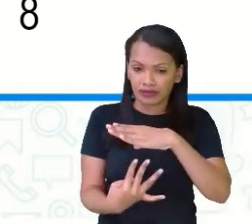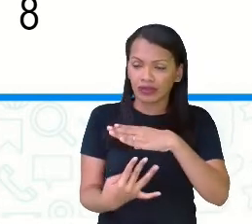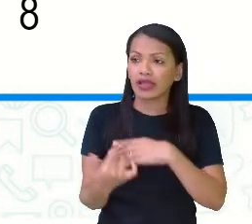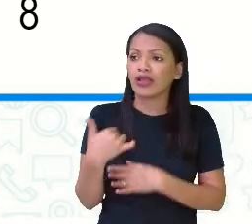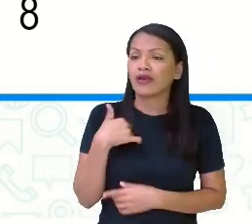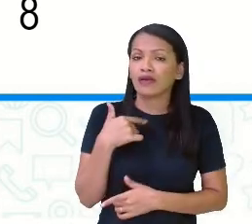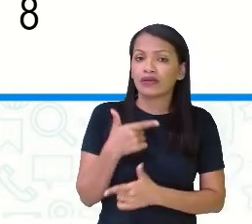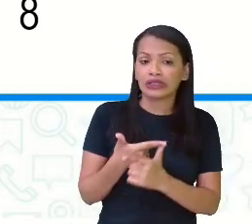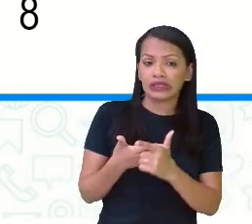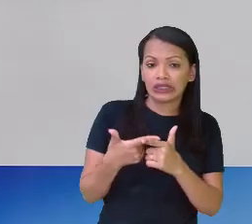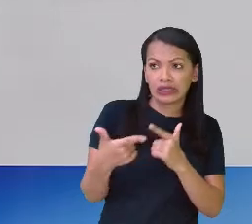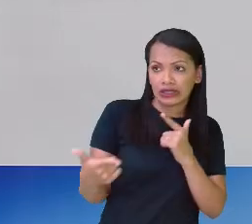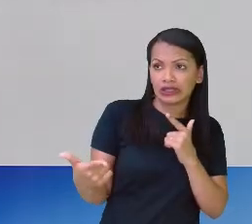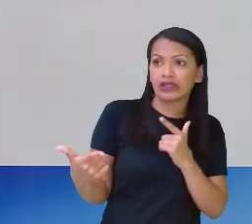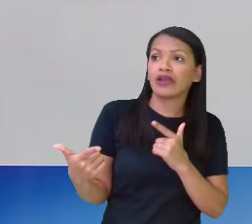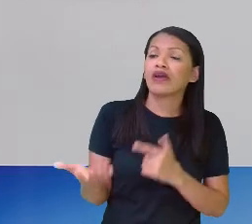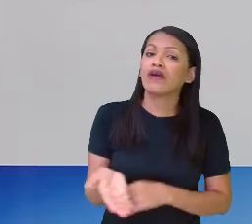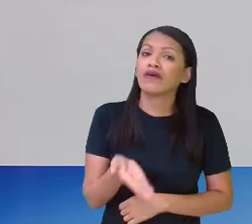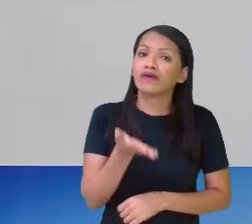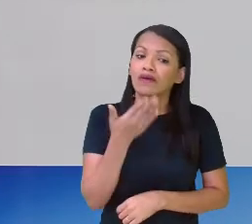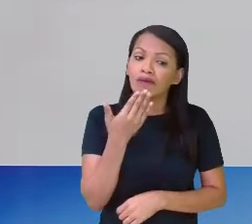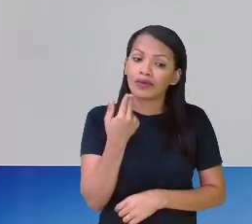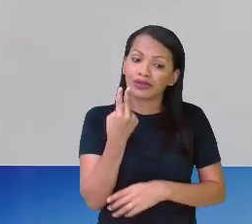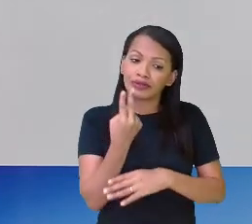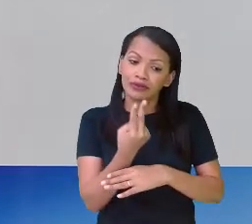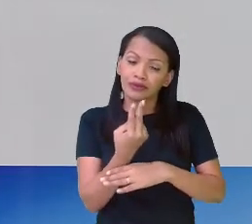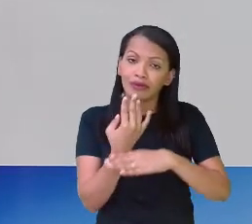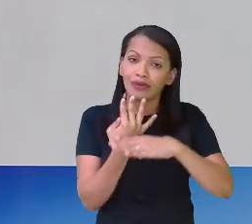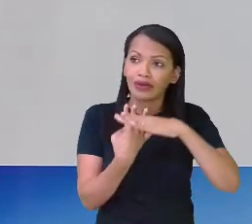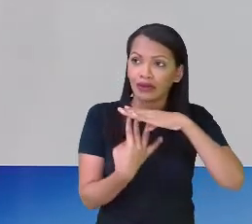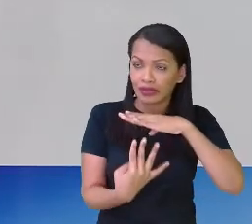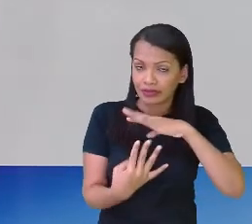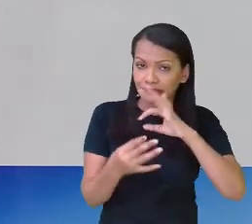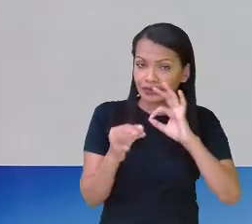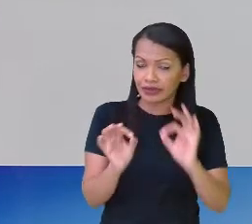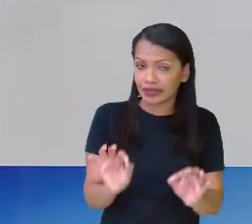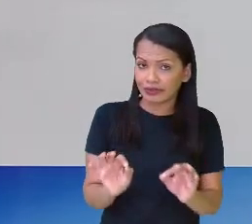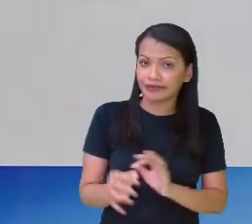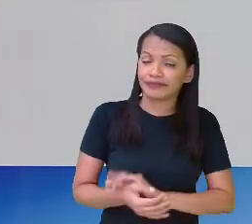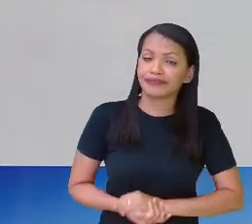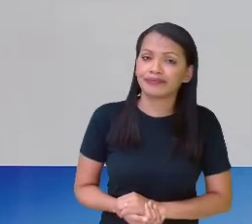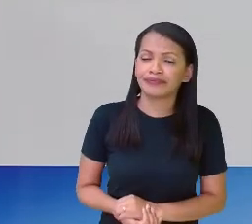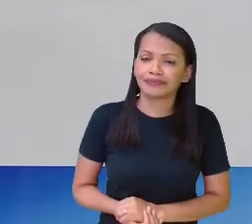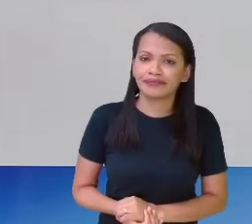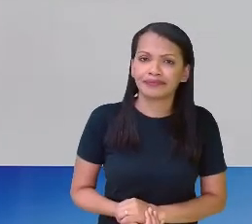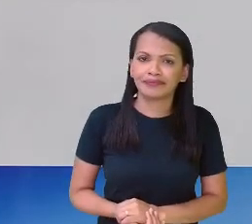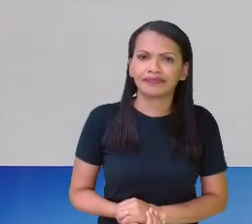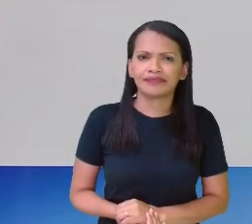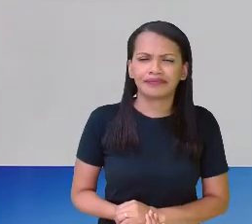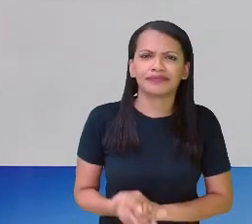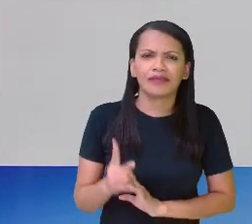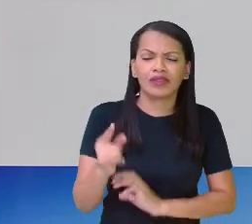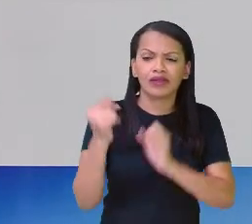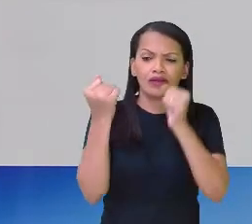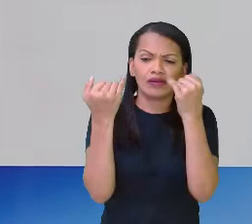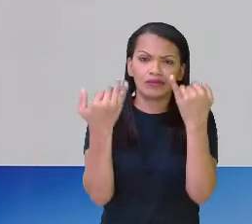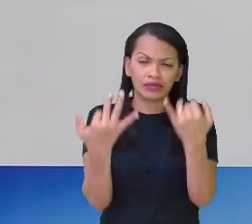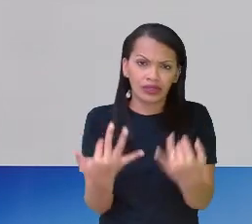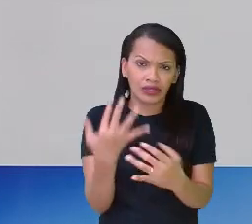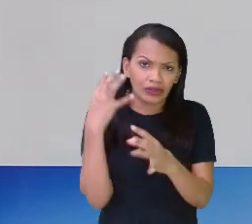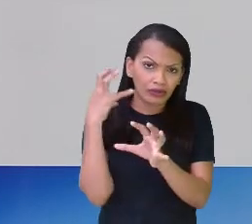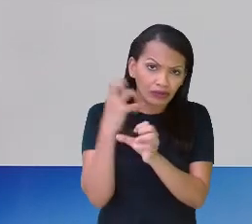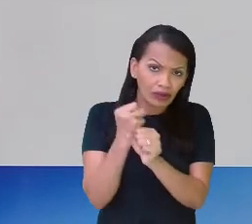dividir. Eu vou comer duas partes das quatro. Isso é a explicação de um